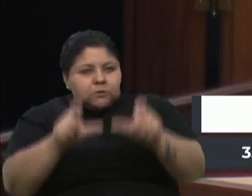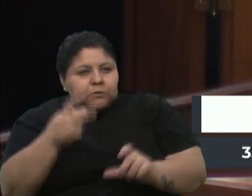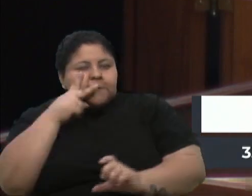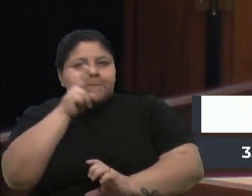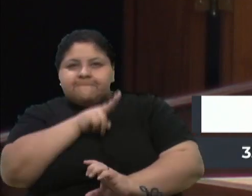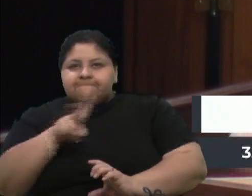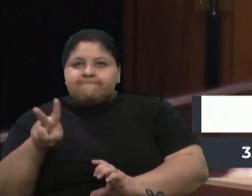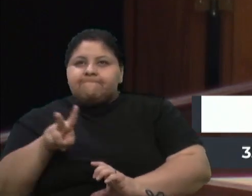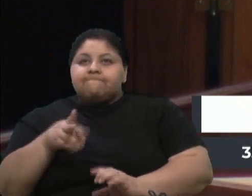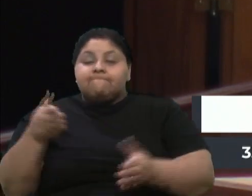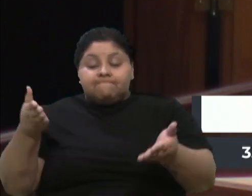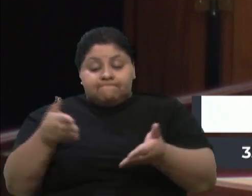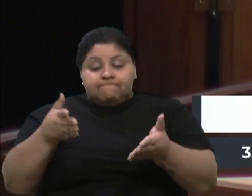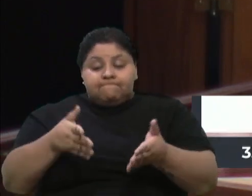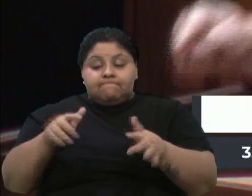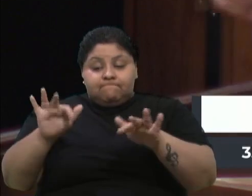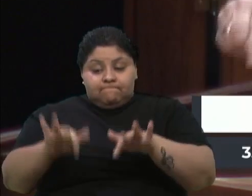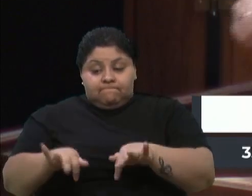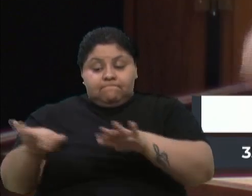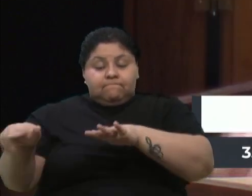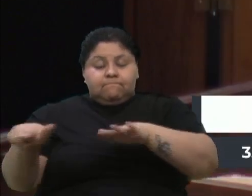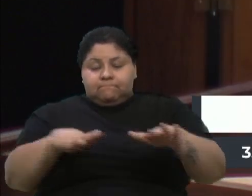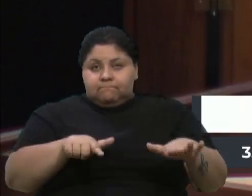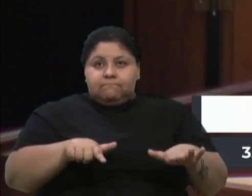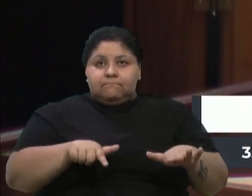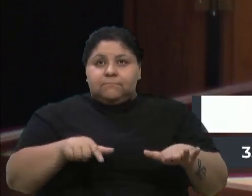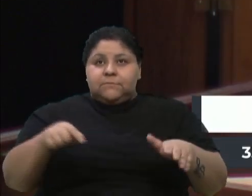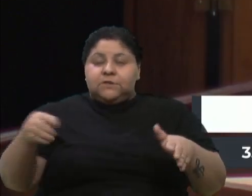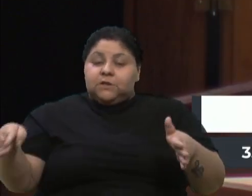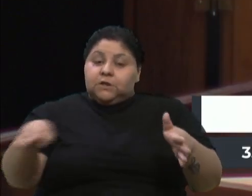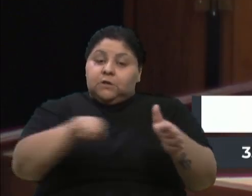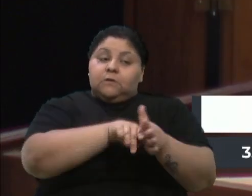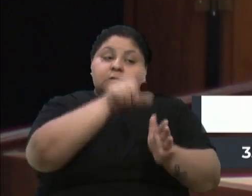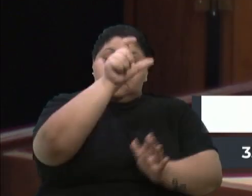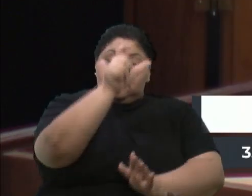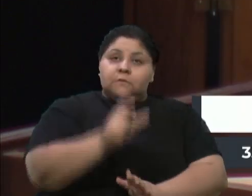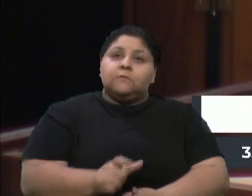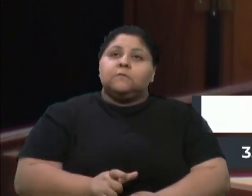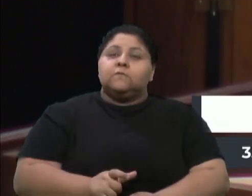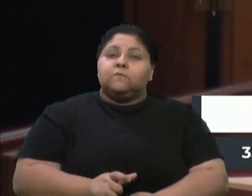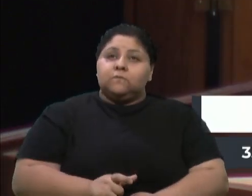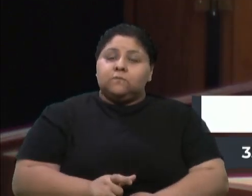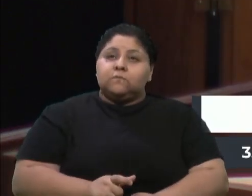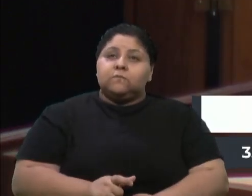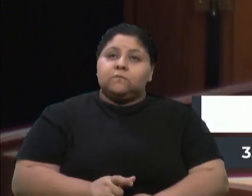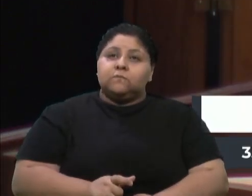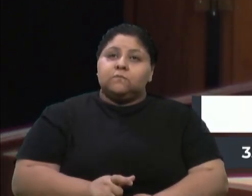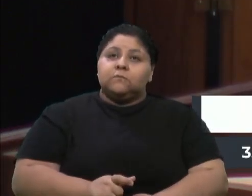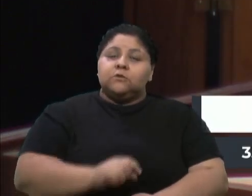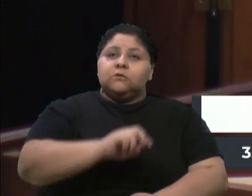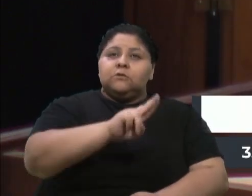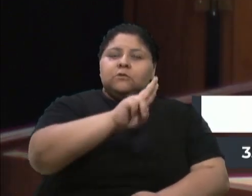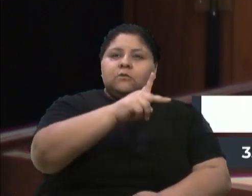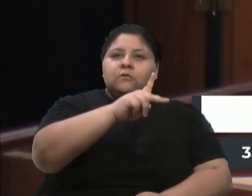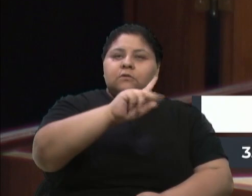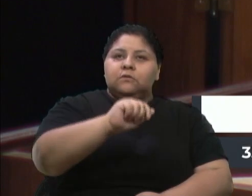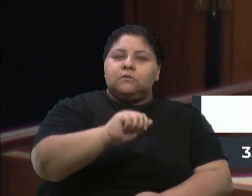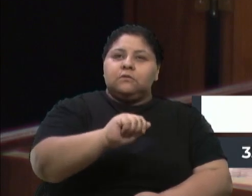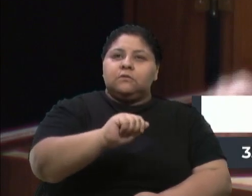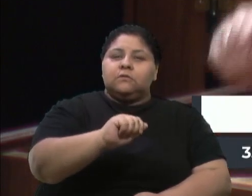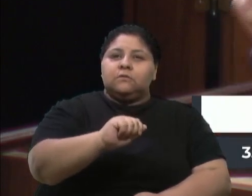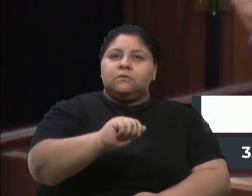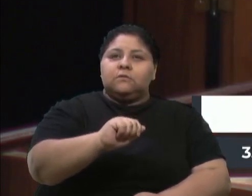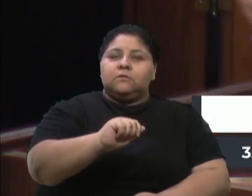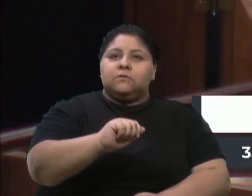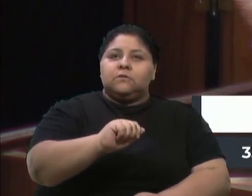E nesse final de semana, vereador Alberto, veio uma pessoa que é enfermeira na UPA, e ela é,